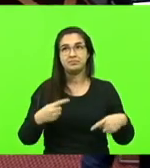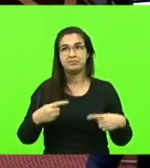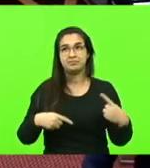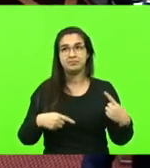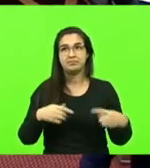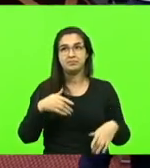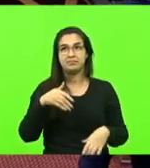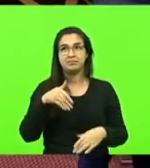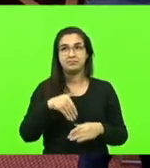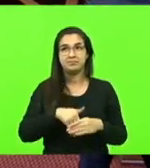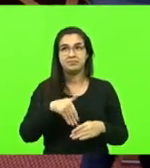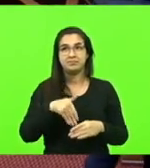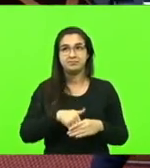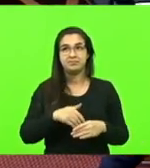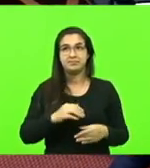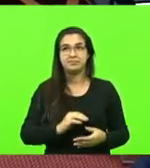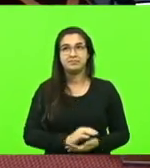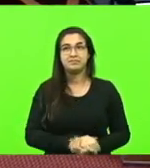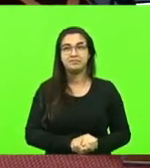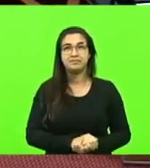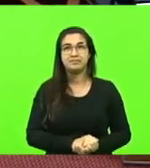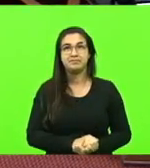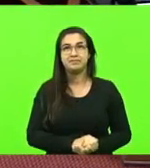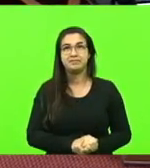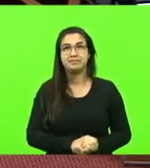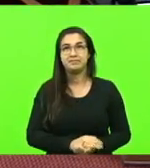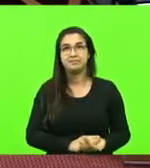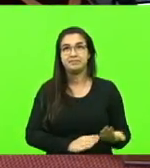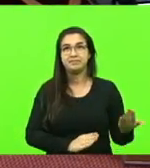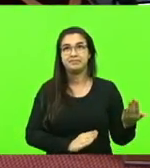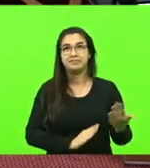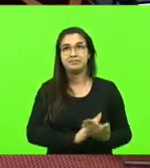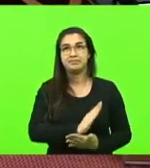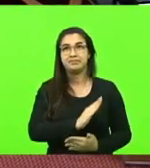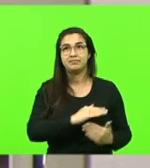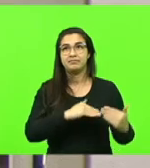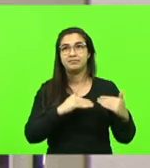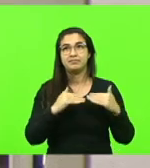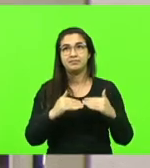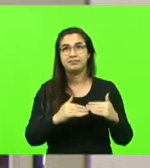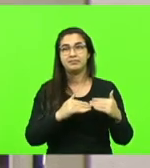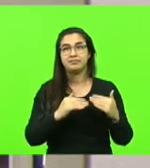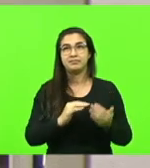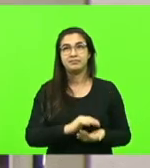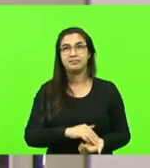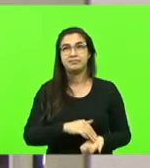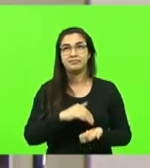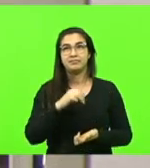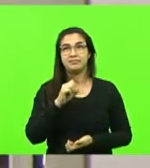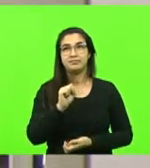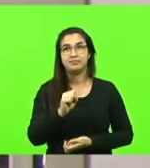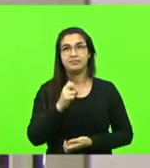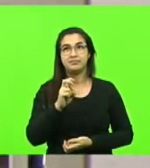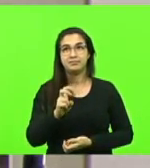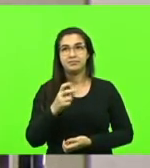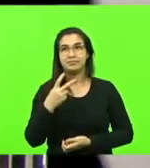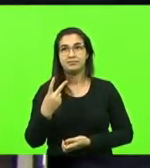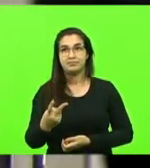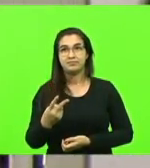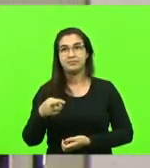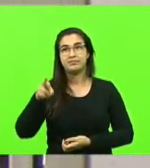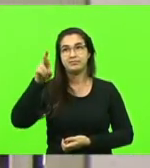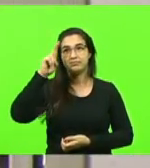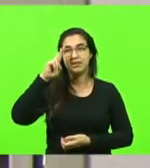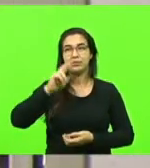queira discutir, em votação. Deputados que aprovam, permaneça como se encontra. Aprovado por unanimidade. Moção 852, ator deputado Floriano,